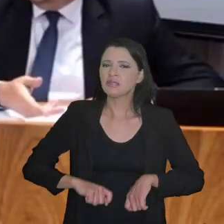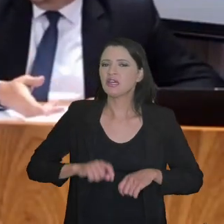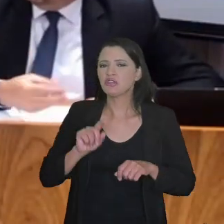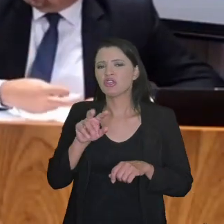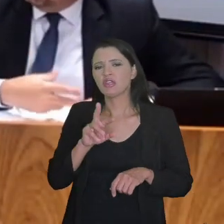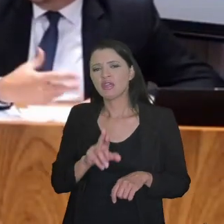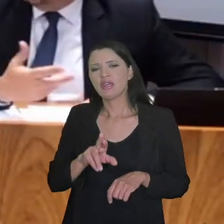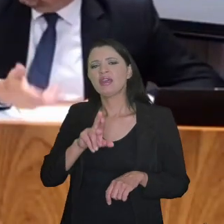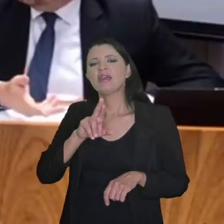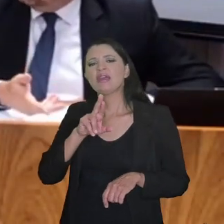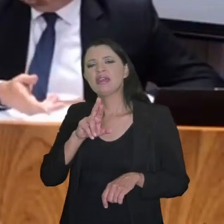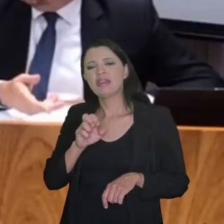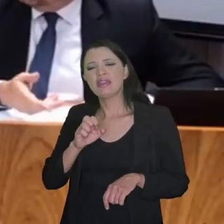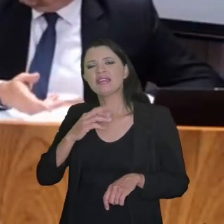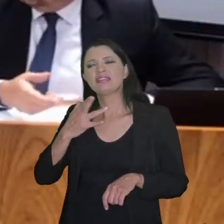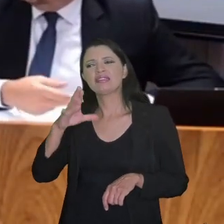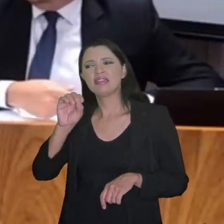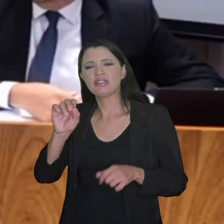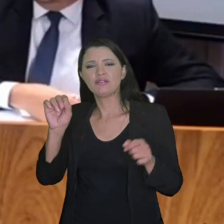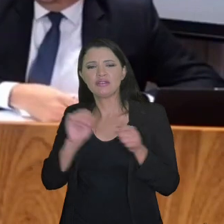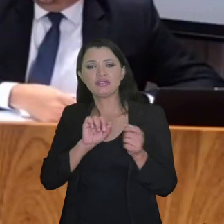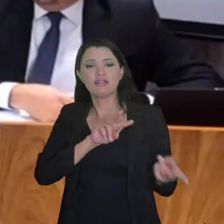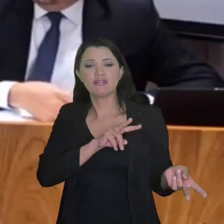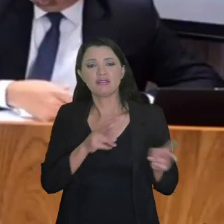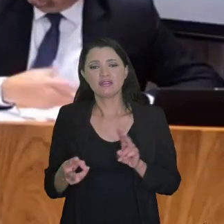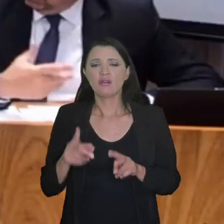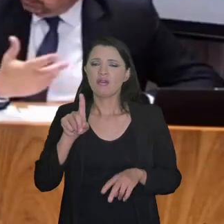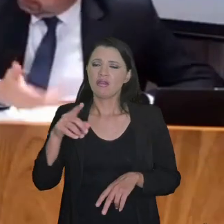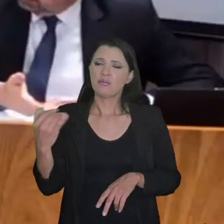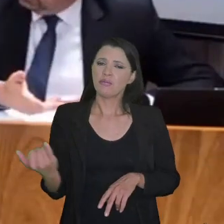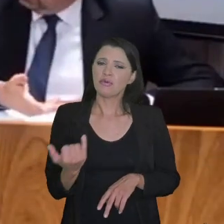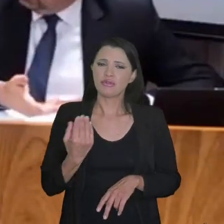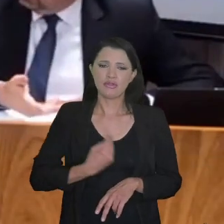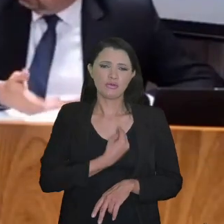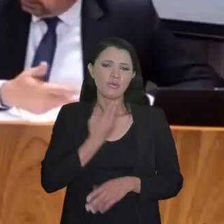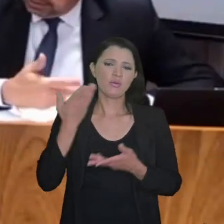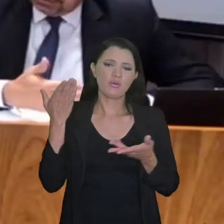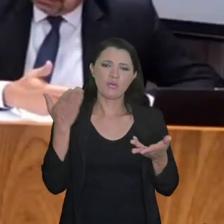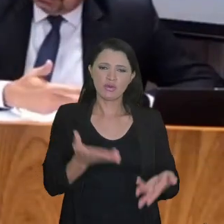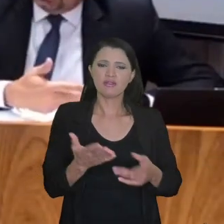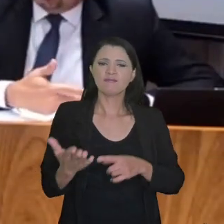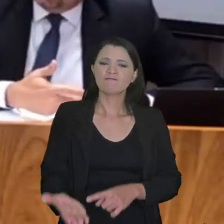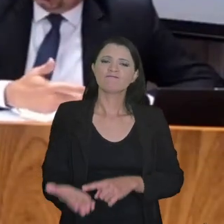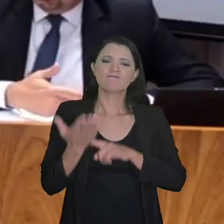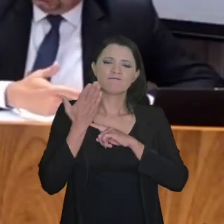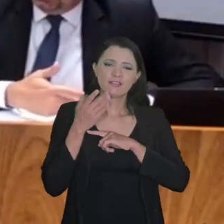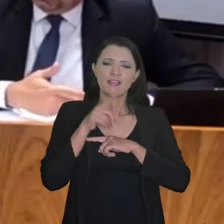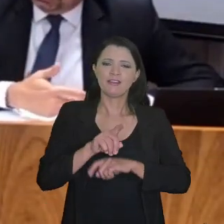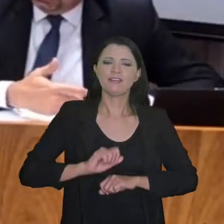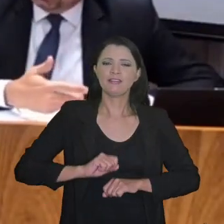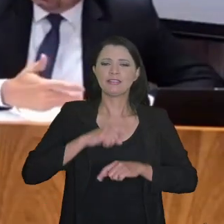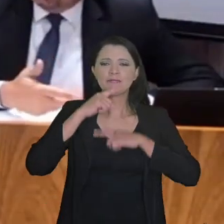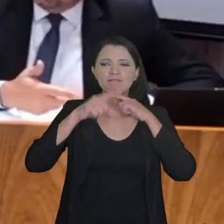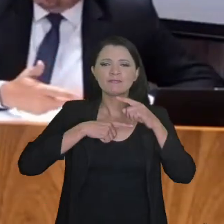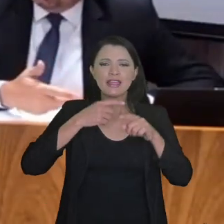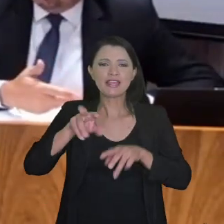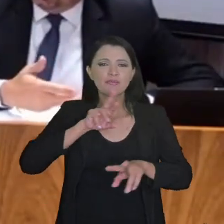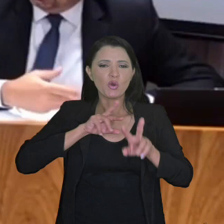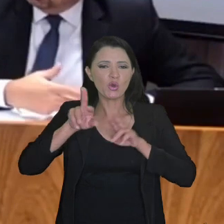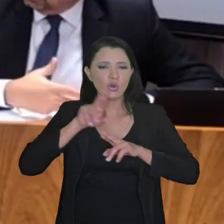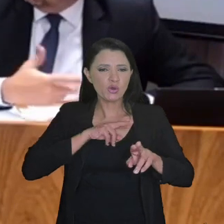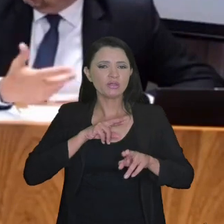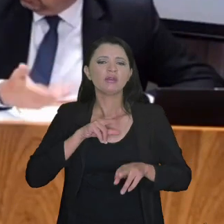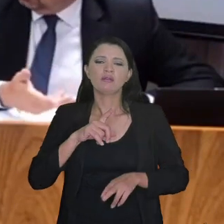Receita, a possibilidade da Receita fazer a transação, tem lugar importante e a sua presença nesse sentido traz esses